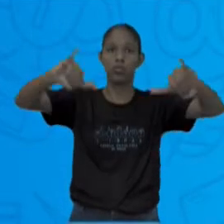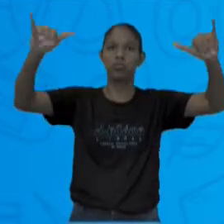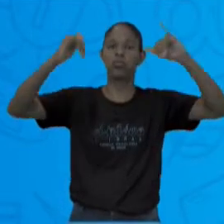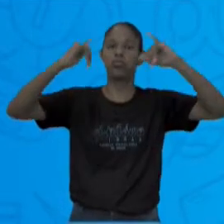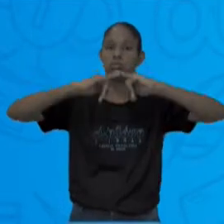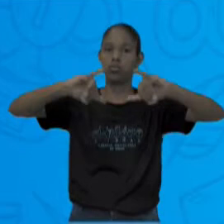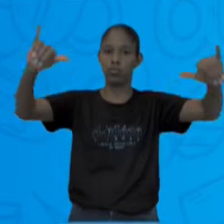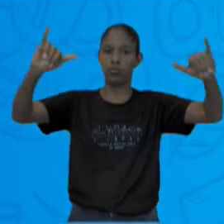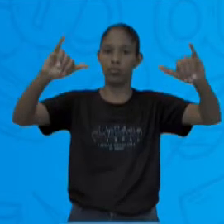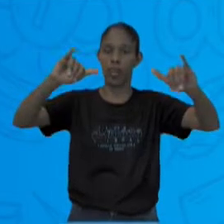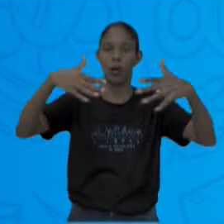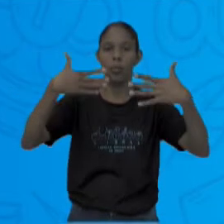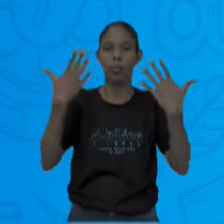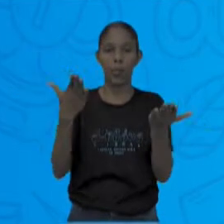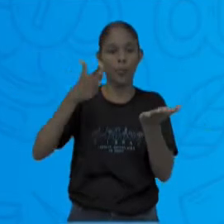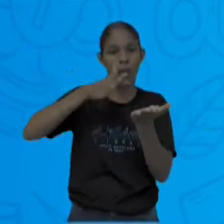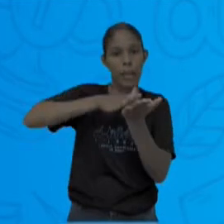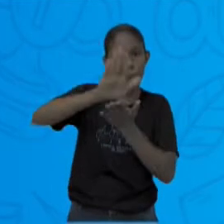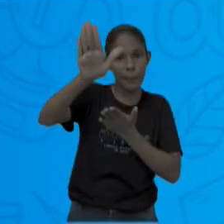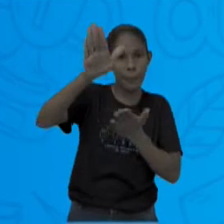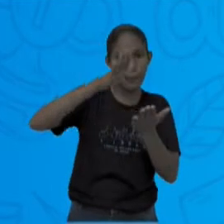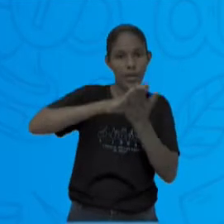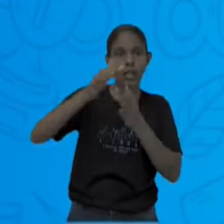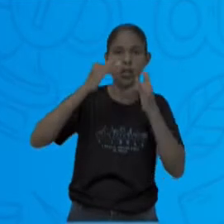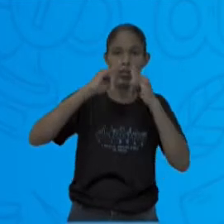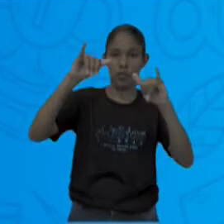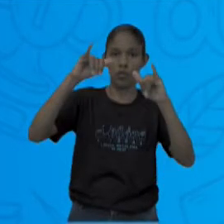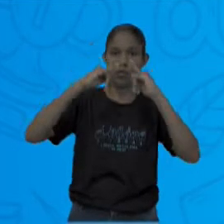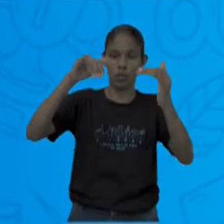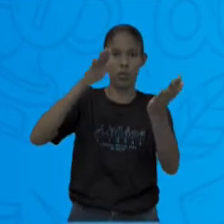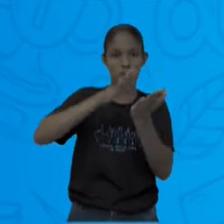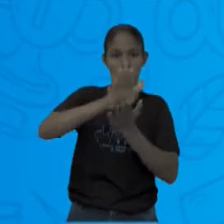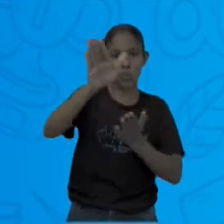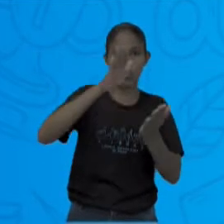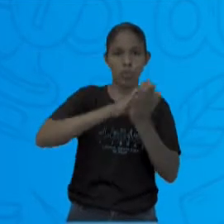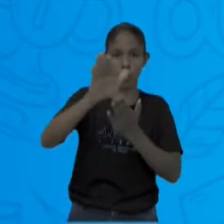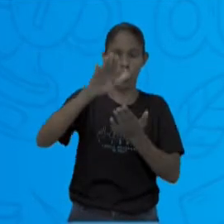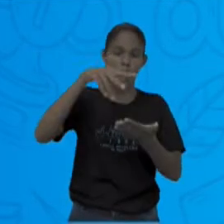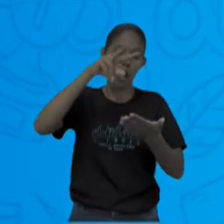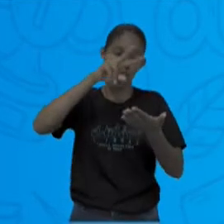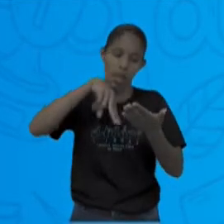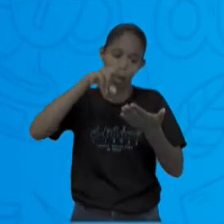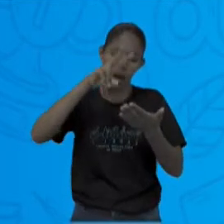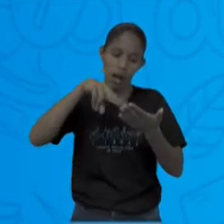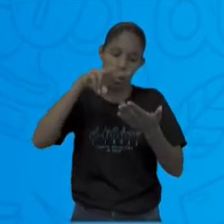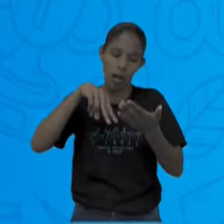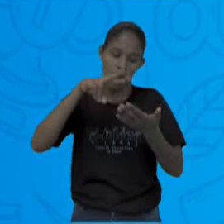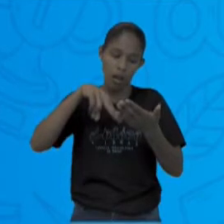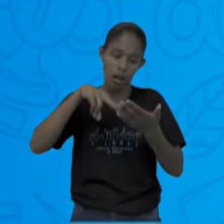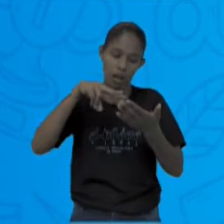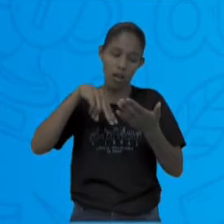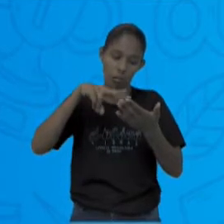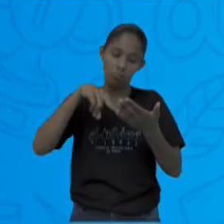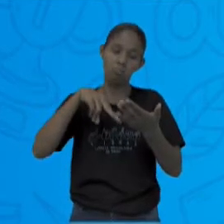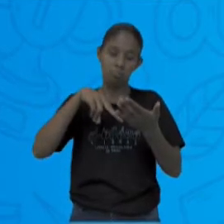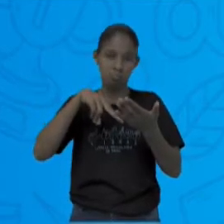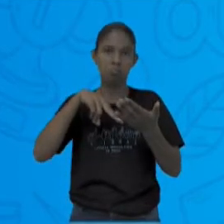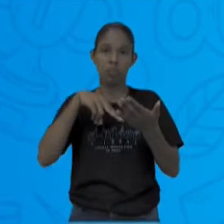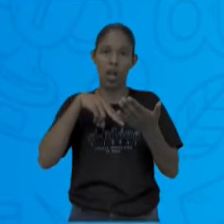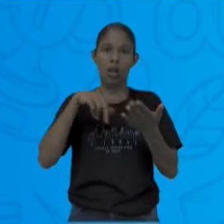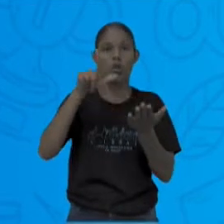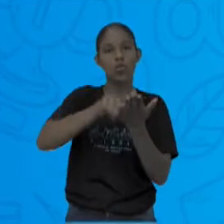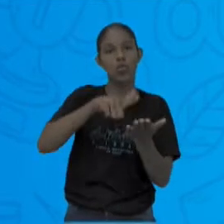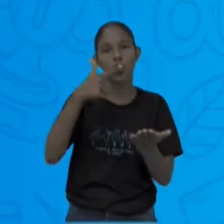Meio impresso. Para serem lidos ou vistos com imprensa. Jornal, revista,